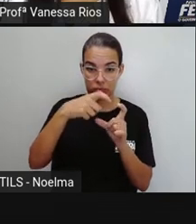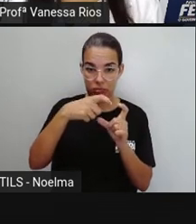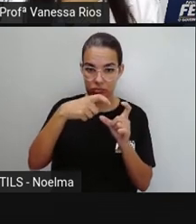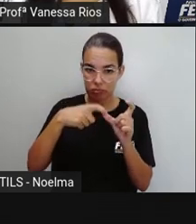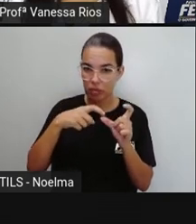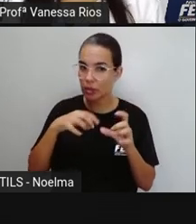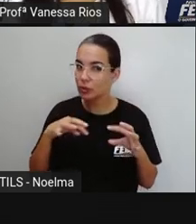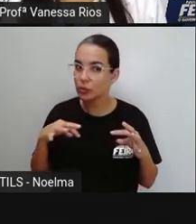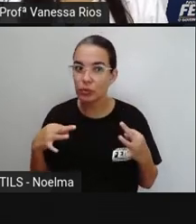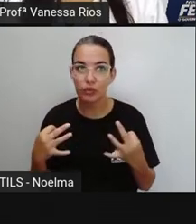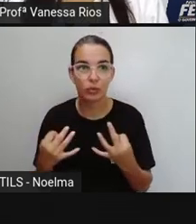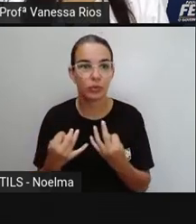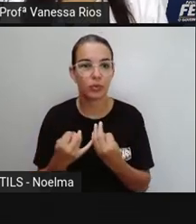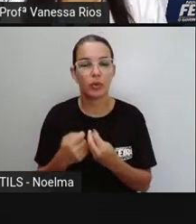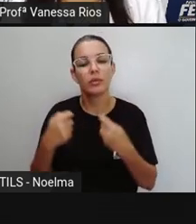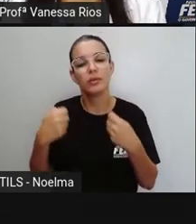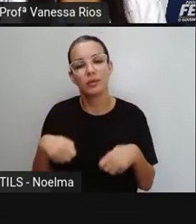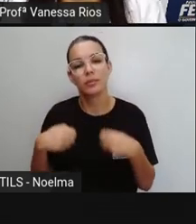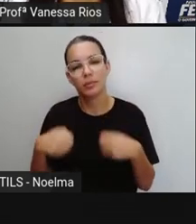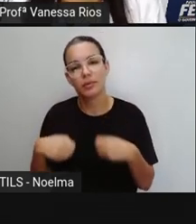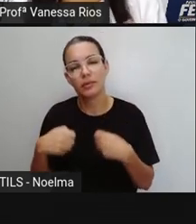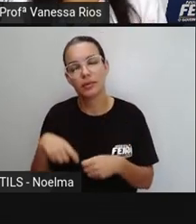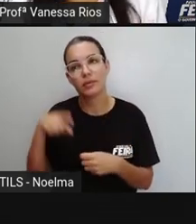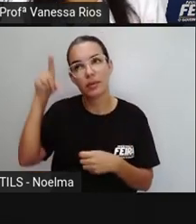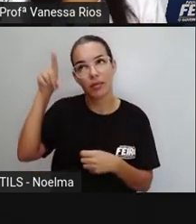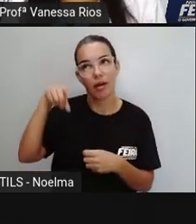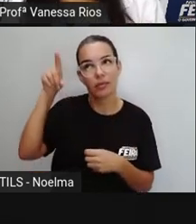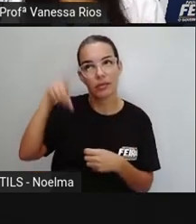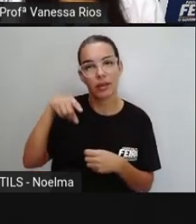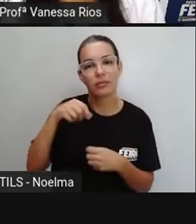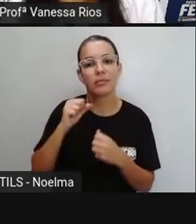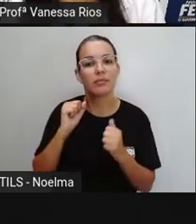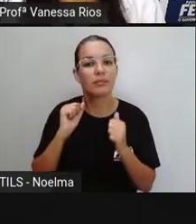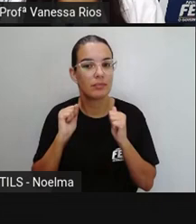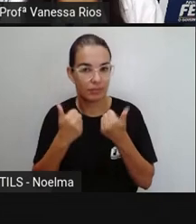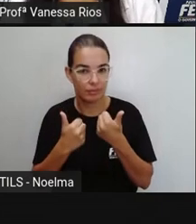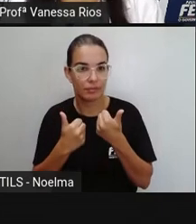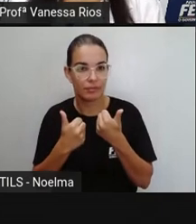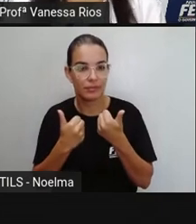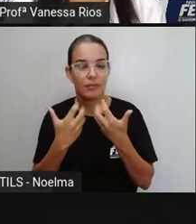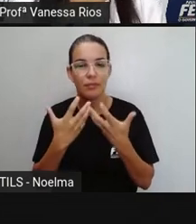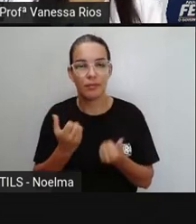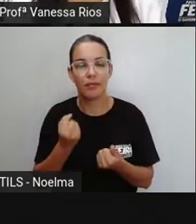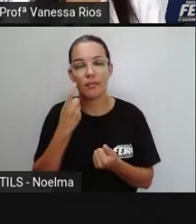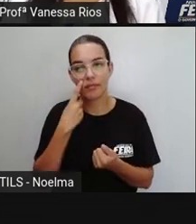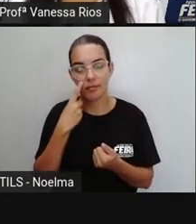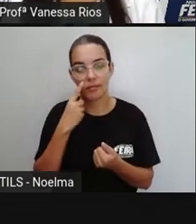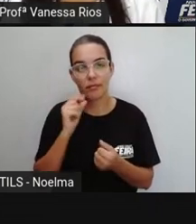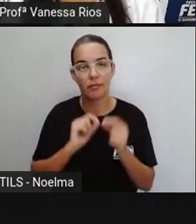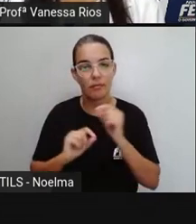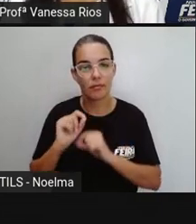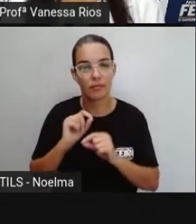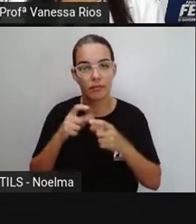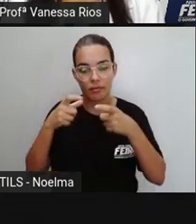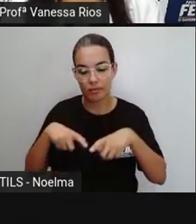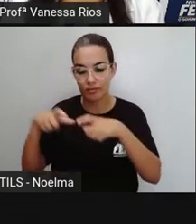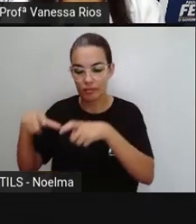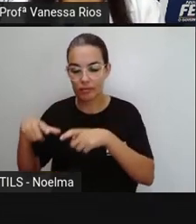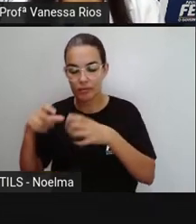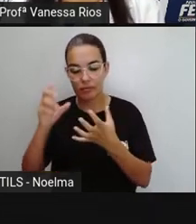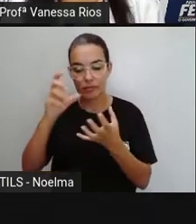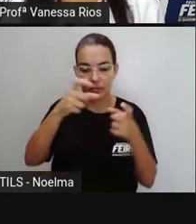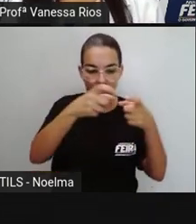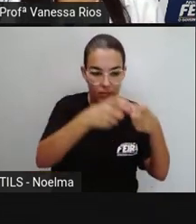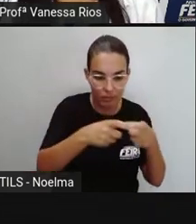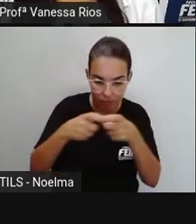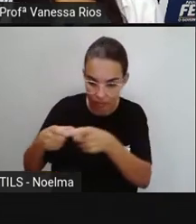precisam do acento e elas não estão acentuadas. Então, gente precisa observar aí a posição